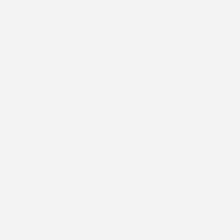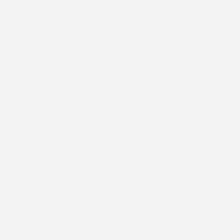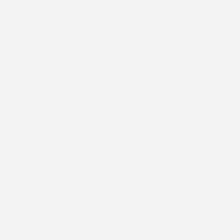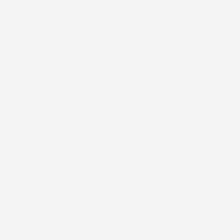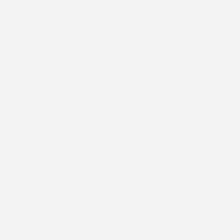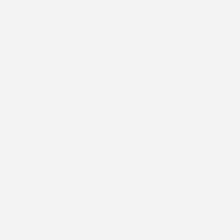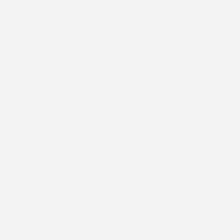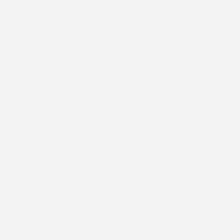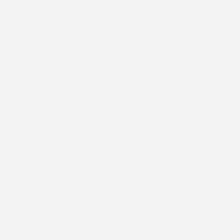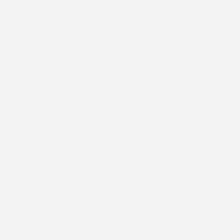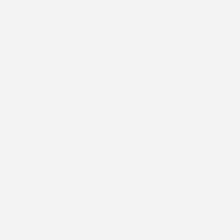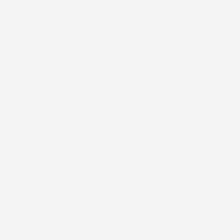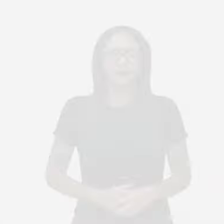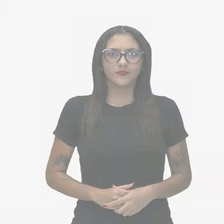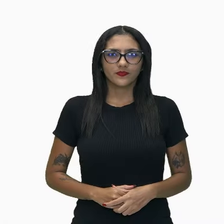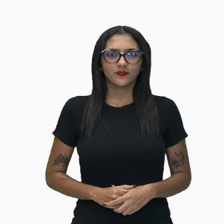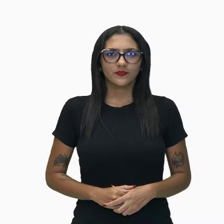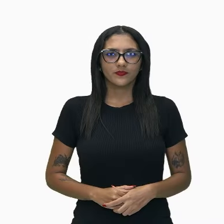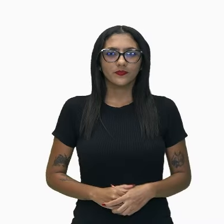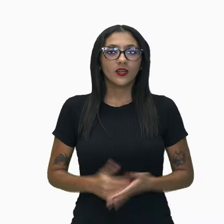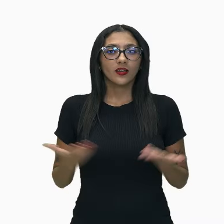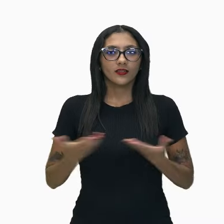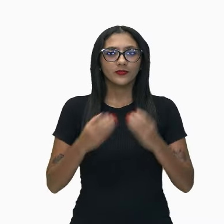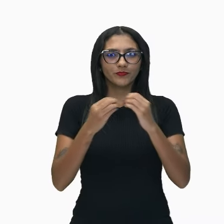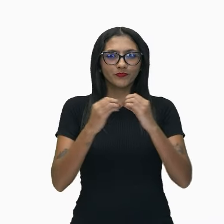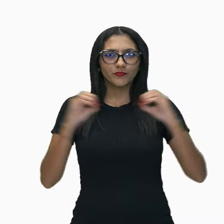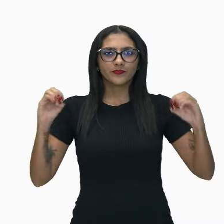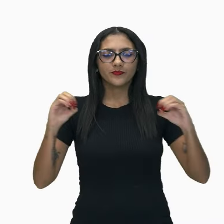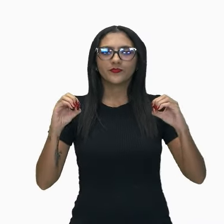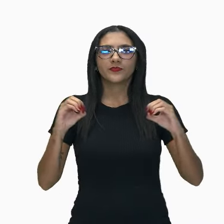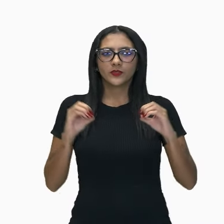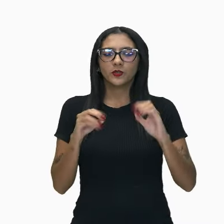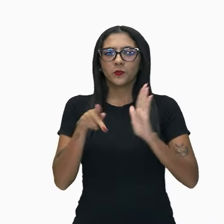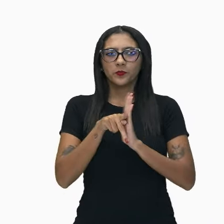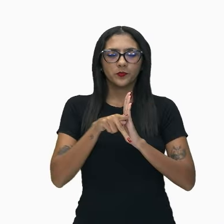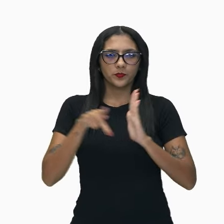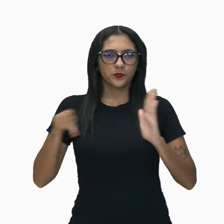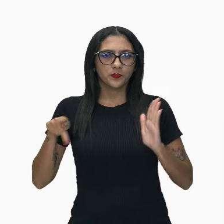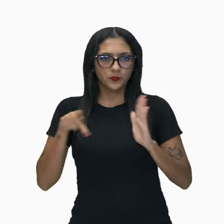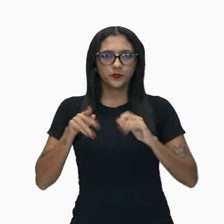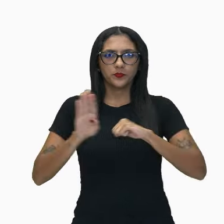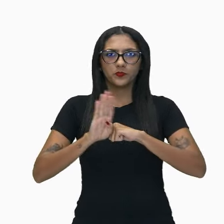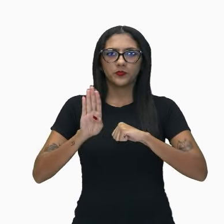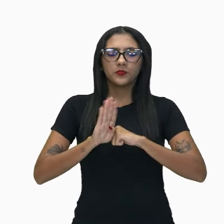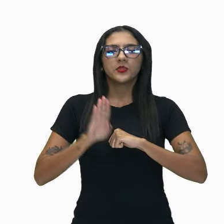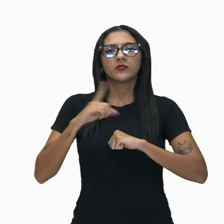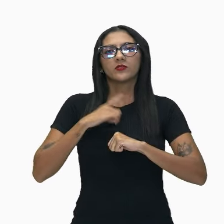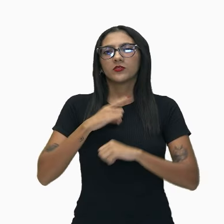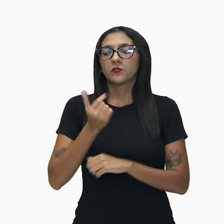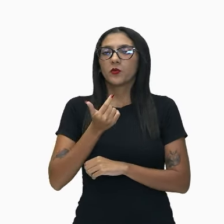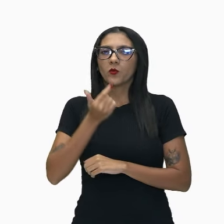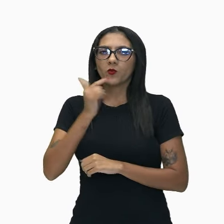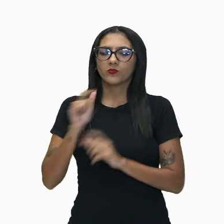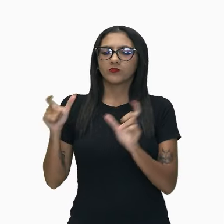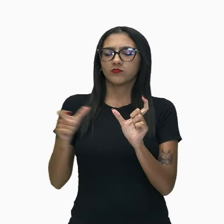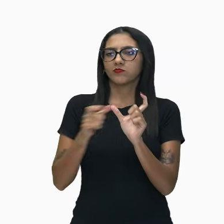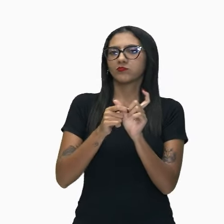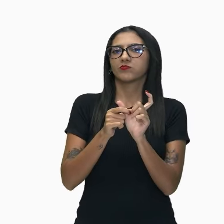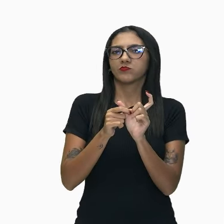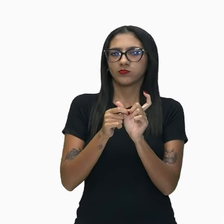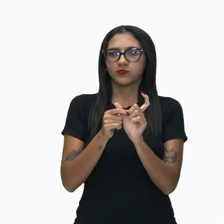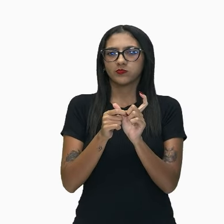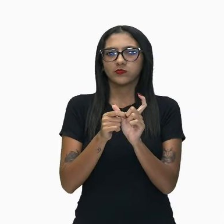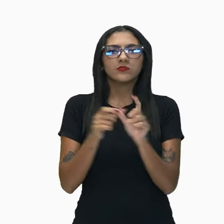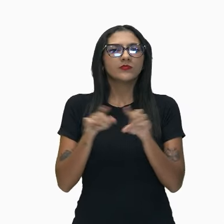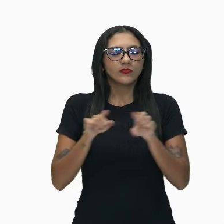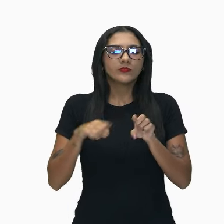substantiva, inicia por uma conjunção integrante, no caso, as mais comuns são o